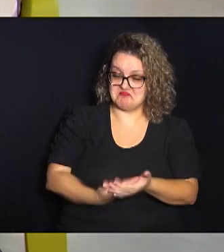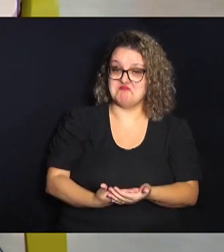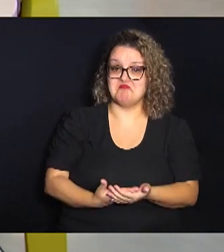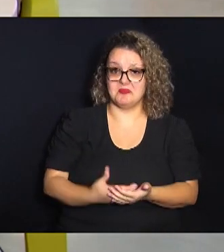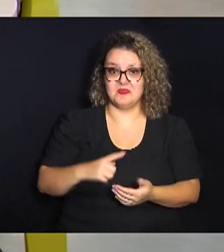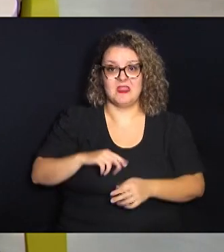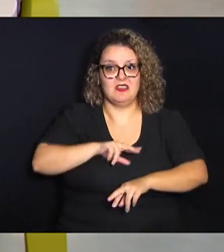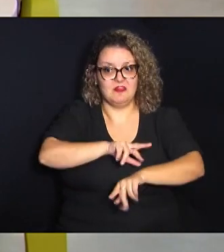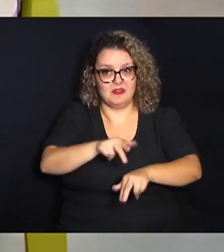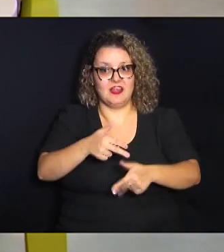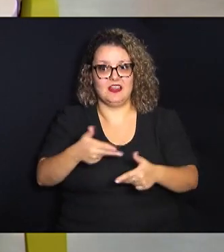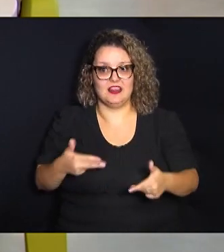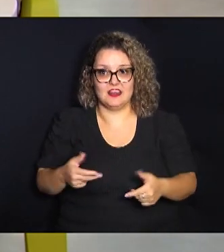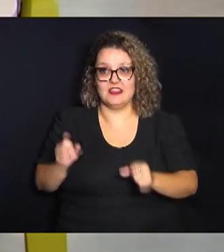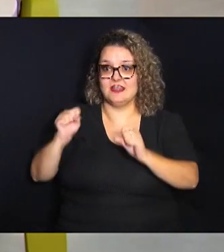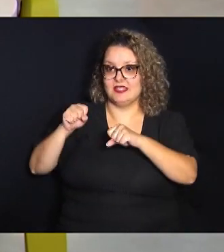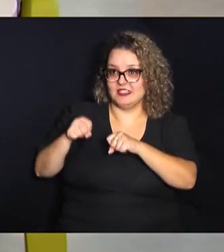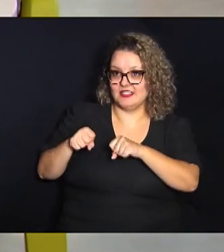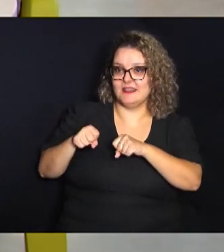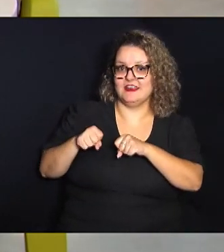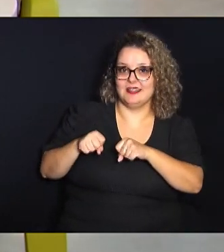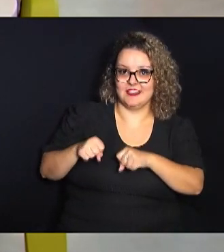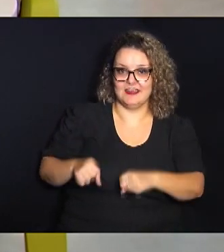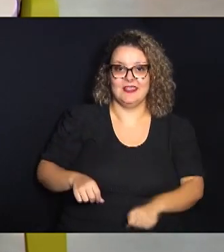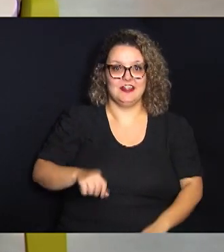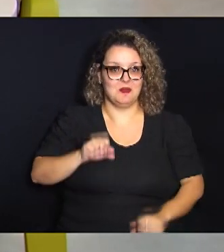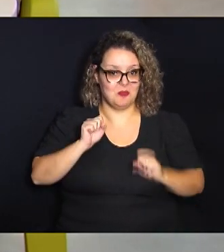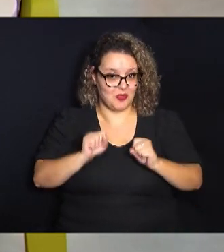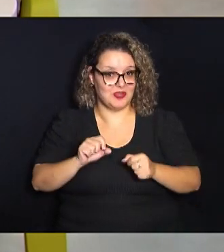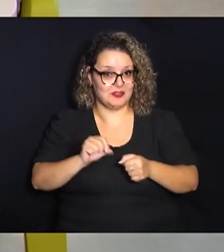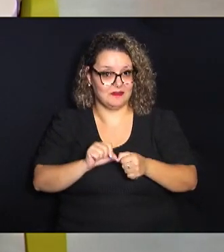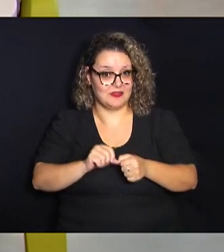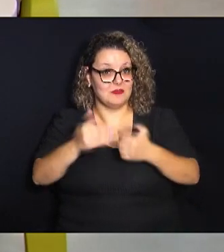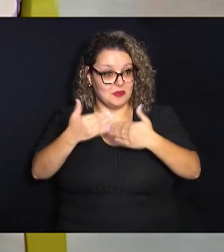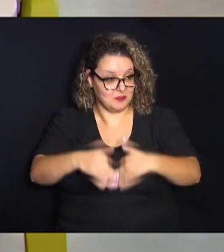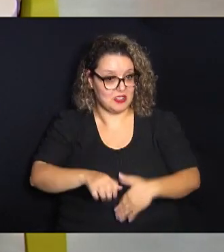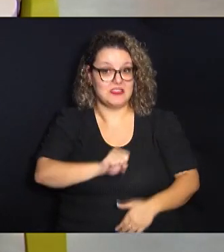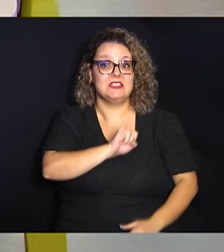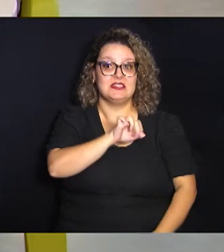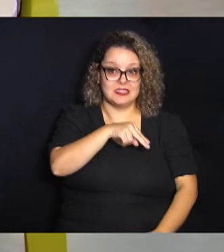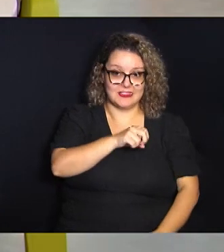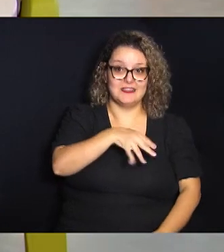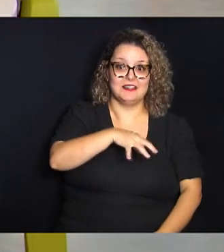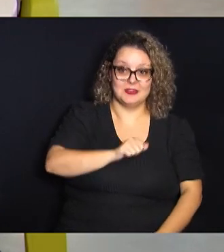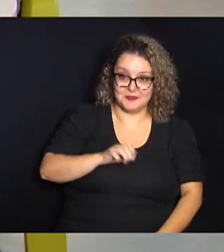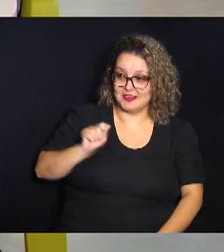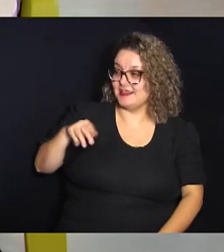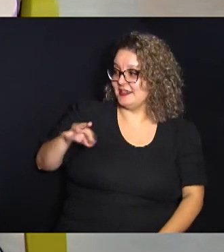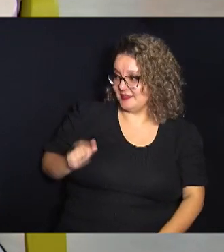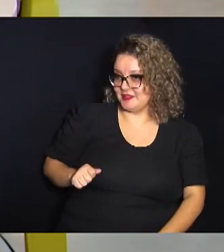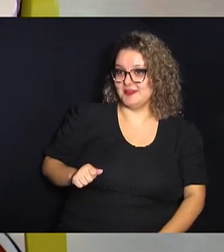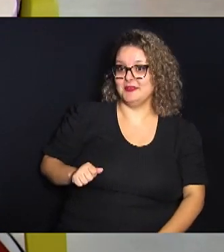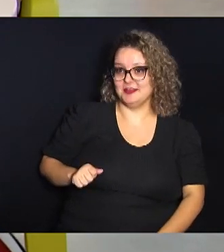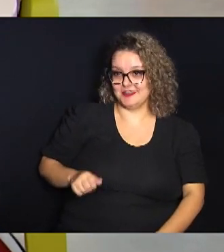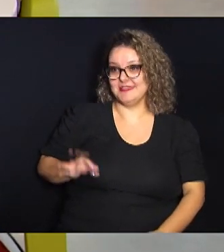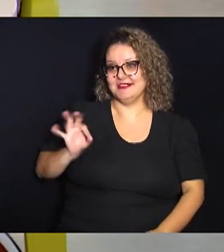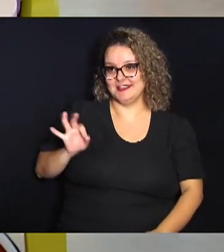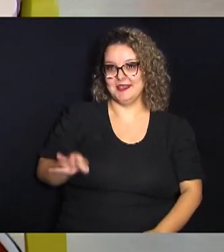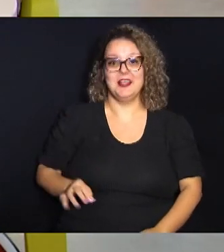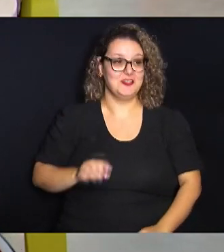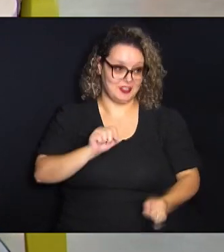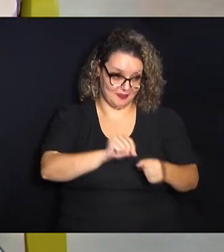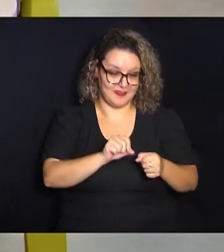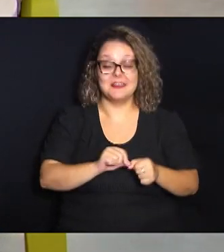muita coisa né dá para fazer uma prova de português só de sinônimo e antônimo com certeza dá você já fez ou não não nunca fiz mas